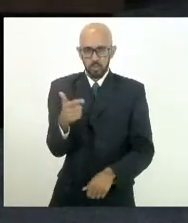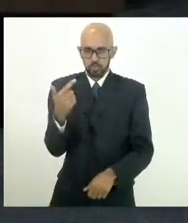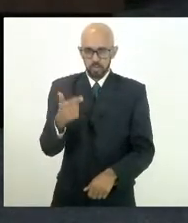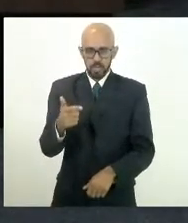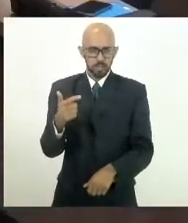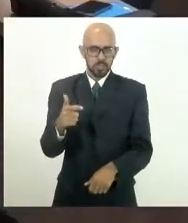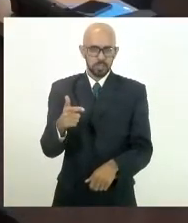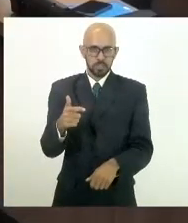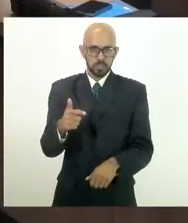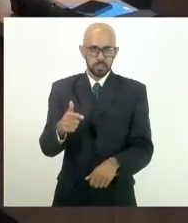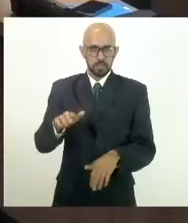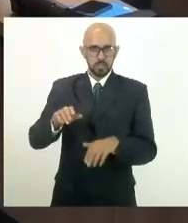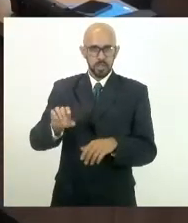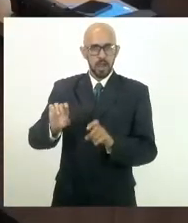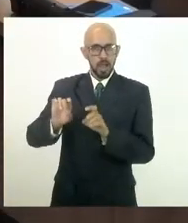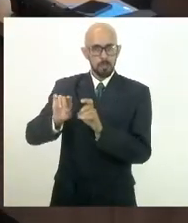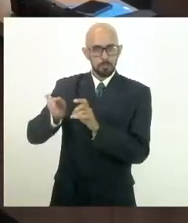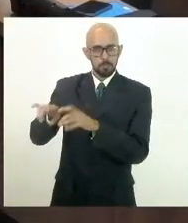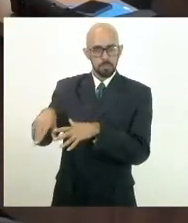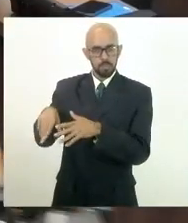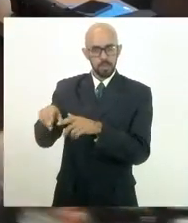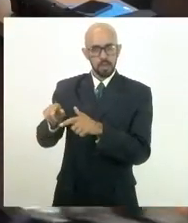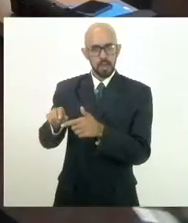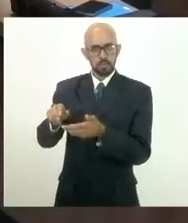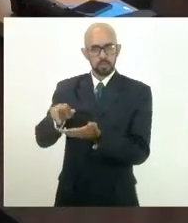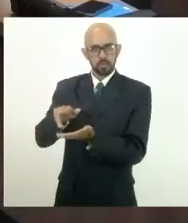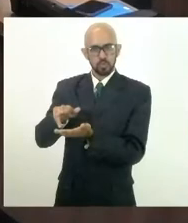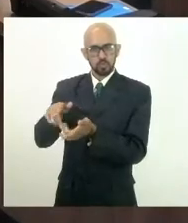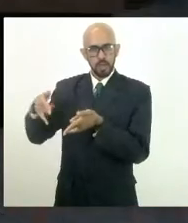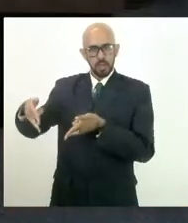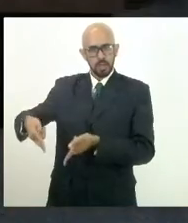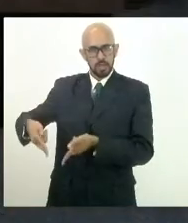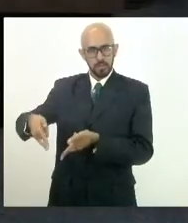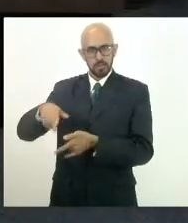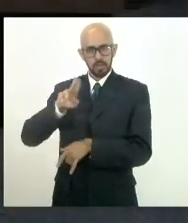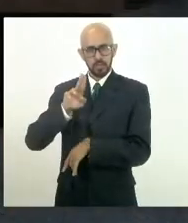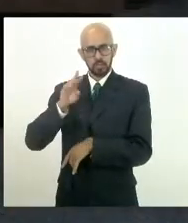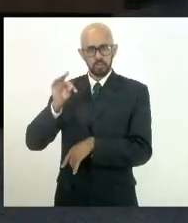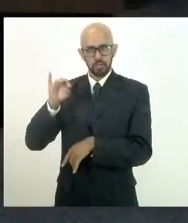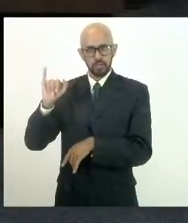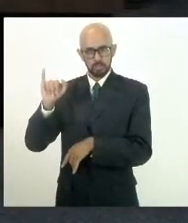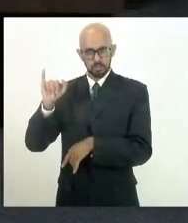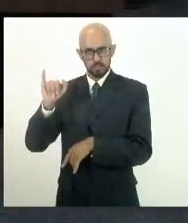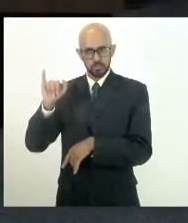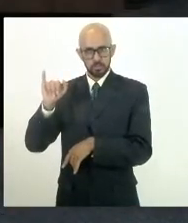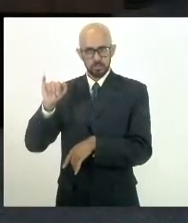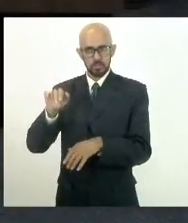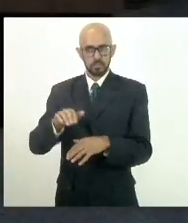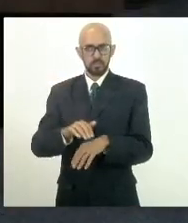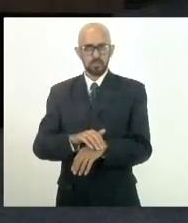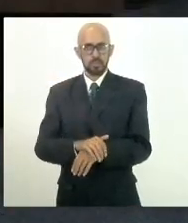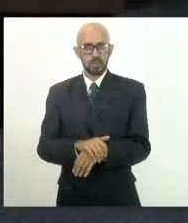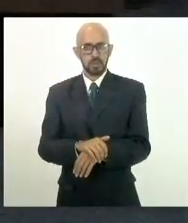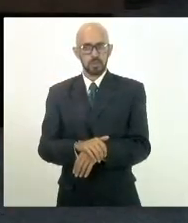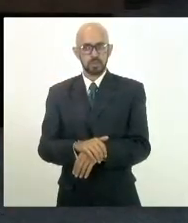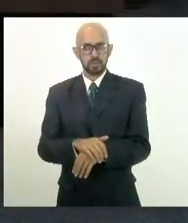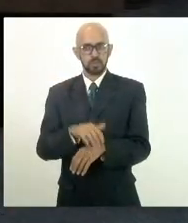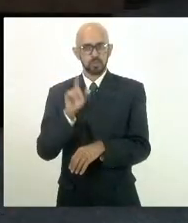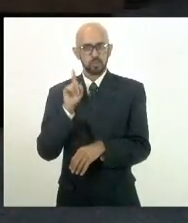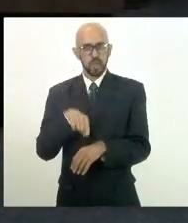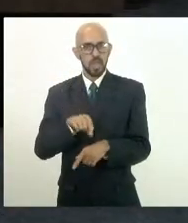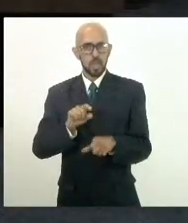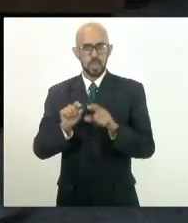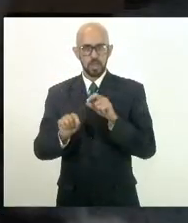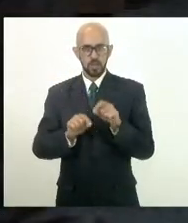está lá exatamente numa cama na UTI. Então, isso daí é uma situação,